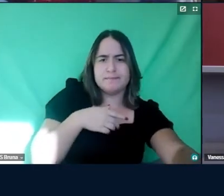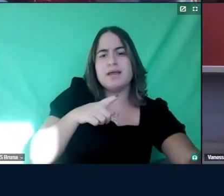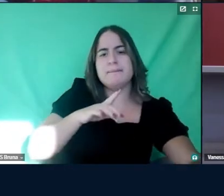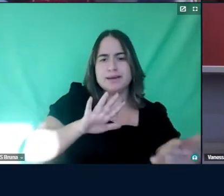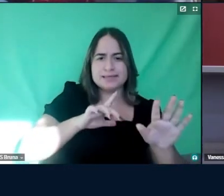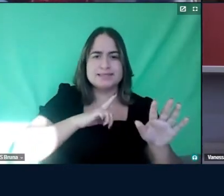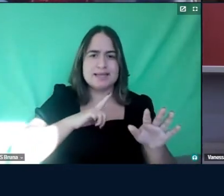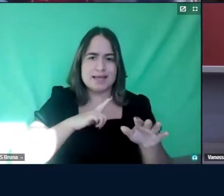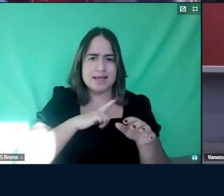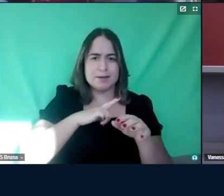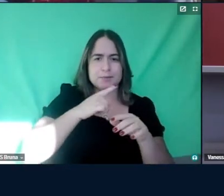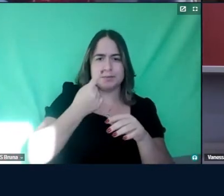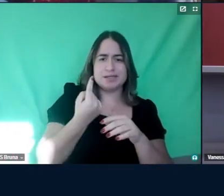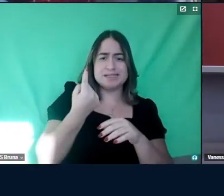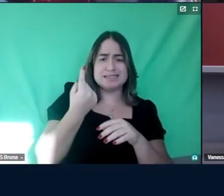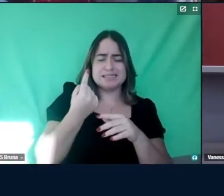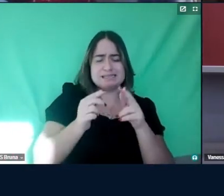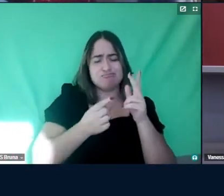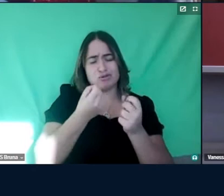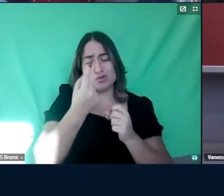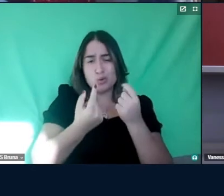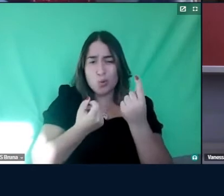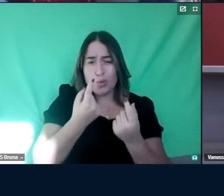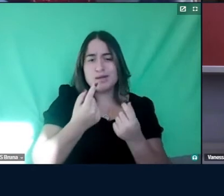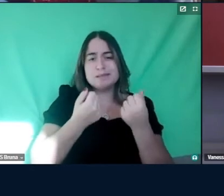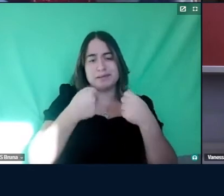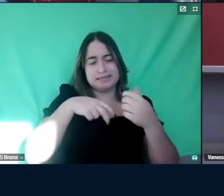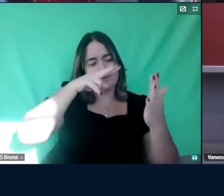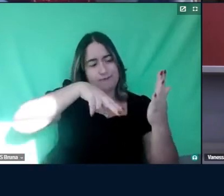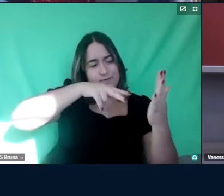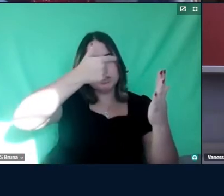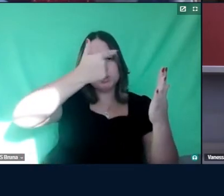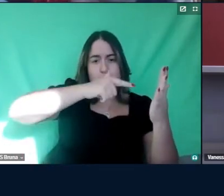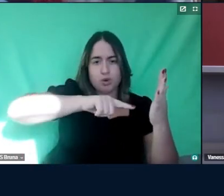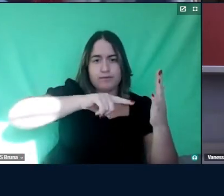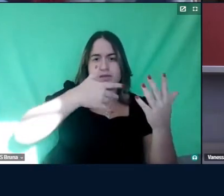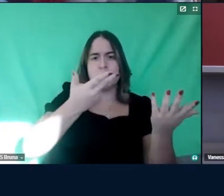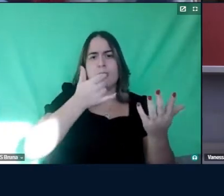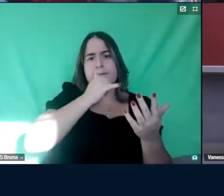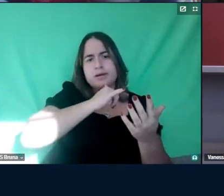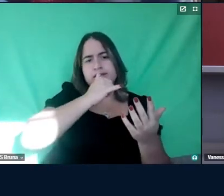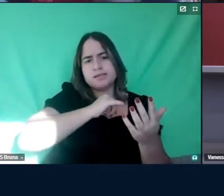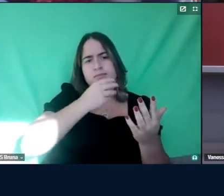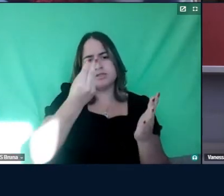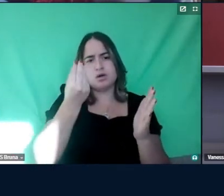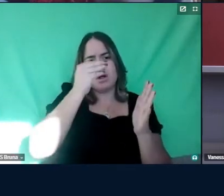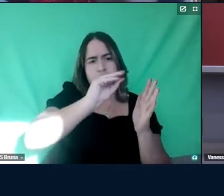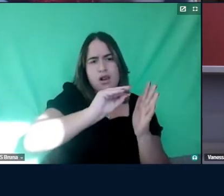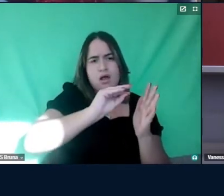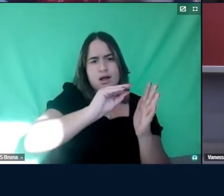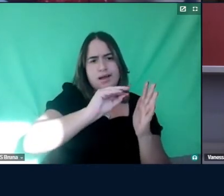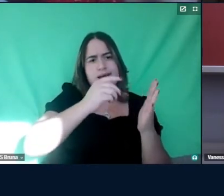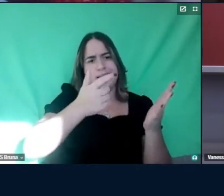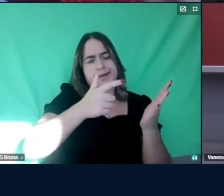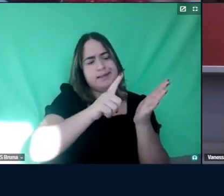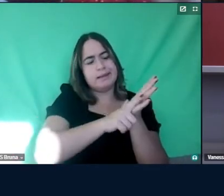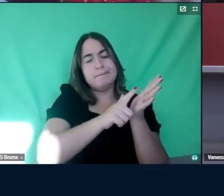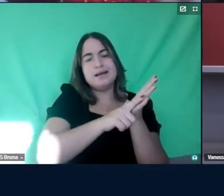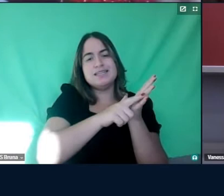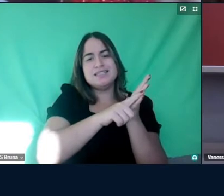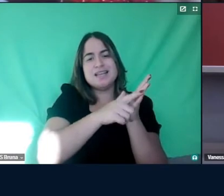que precisa rever, tá, então, por exemplo, quando você coloca lá na página 26,